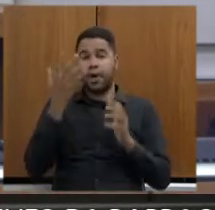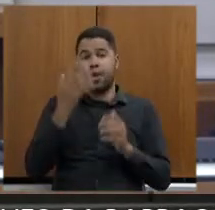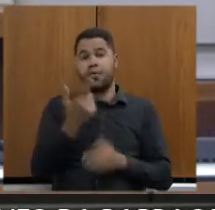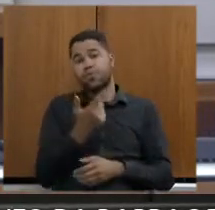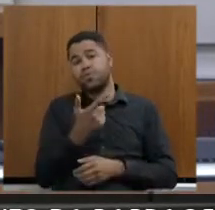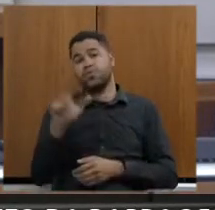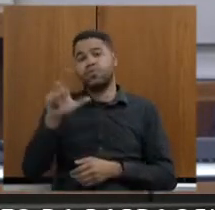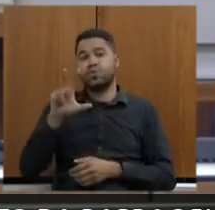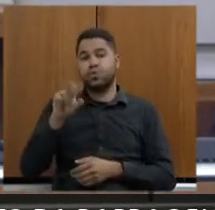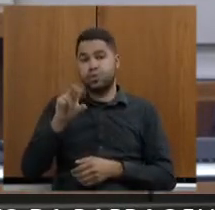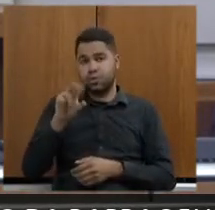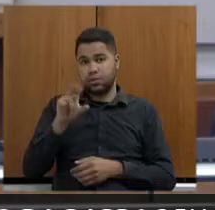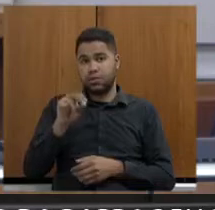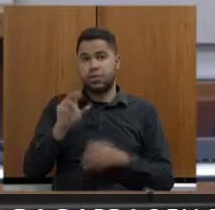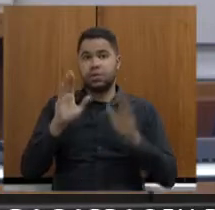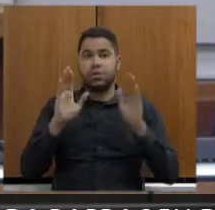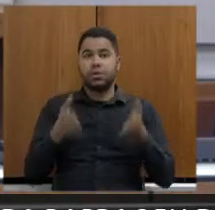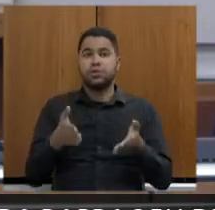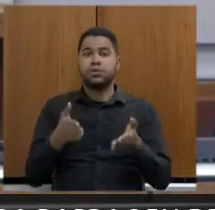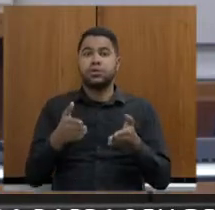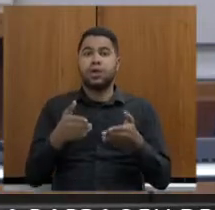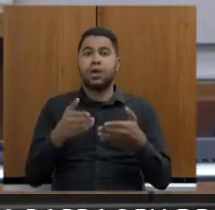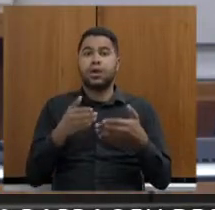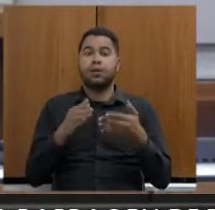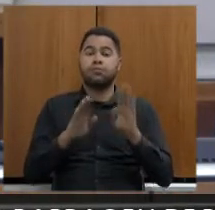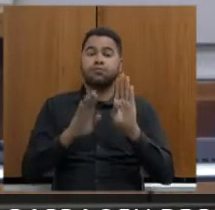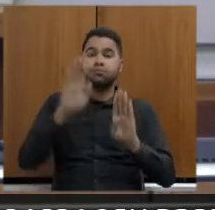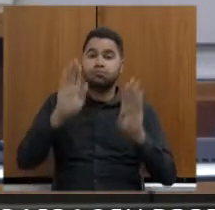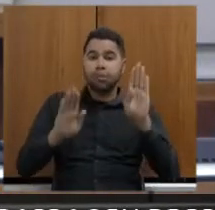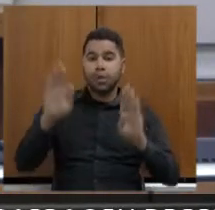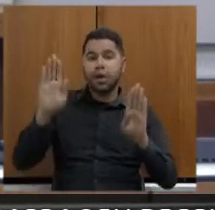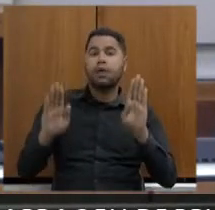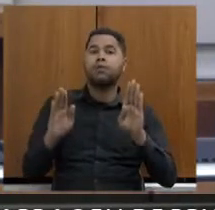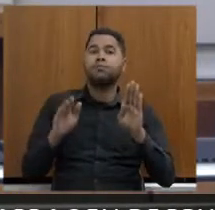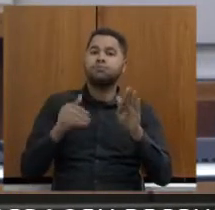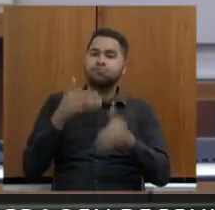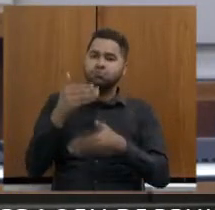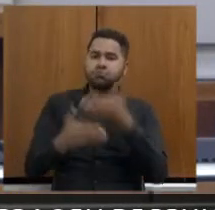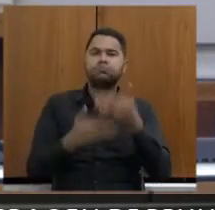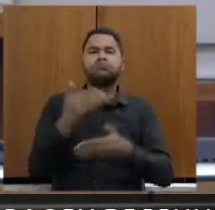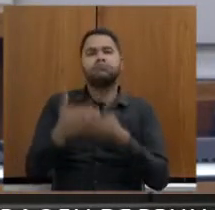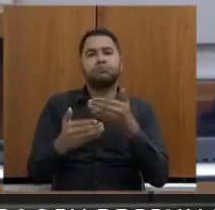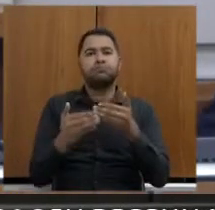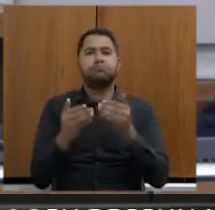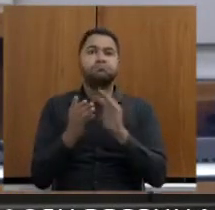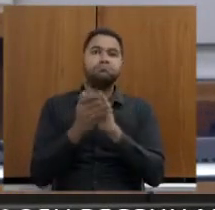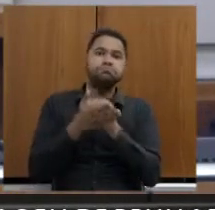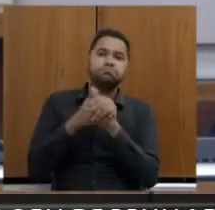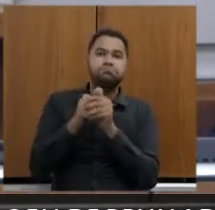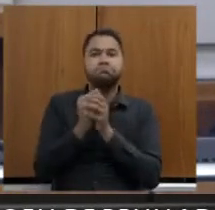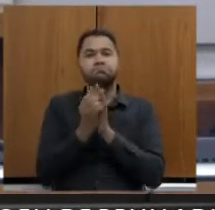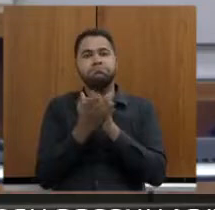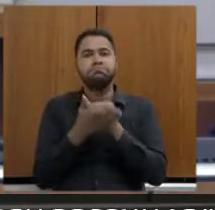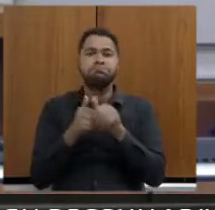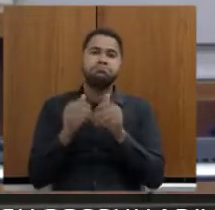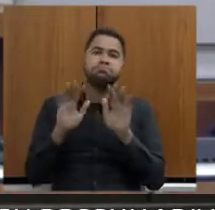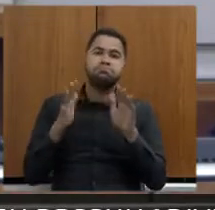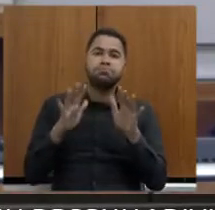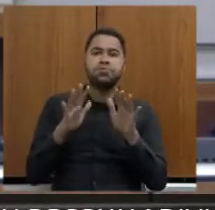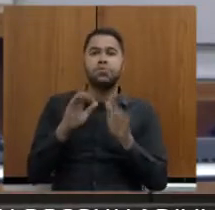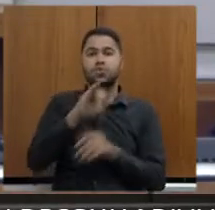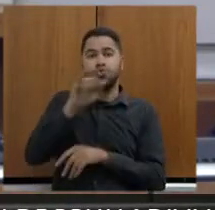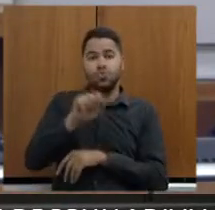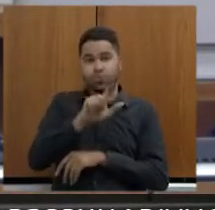50 já com licitação em andamento. Isso, a gente tem expectativa aqui de que, no mês de